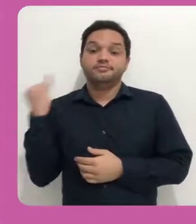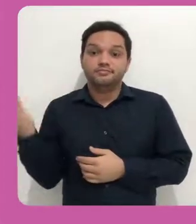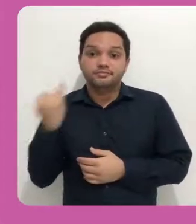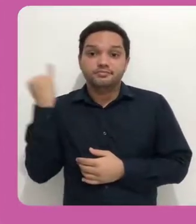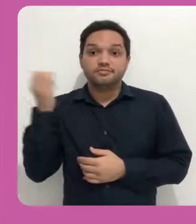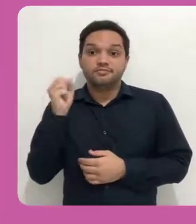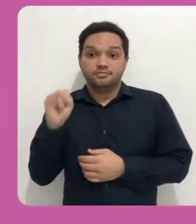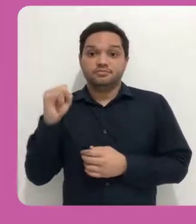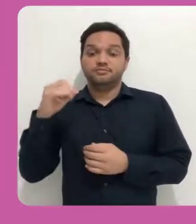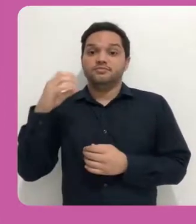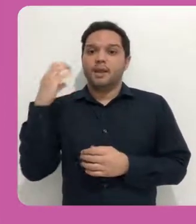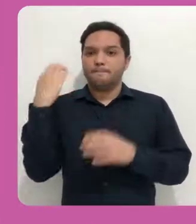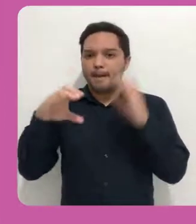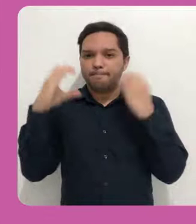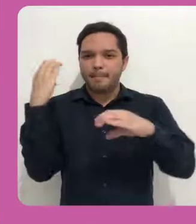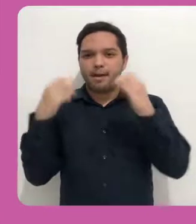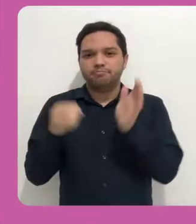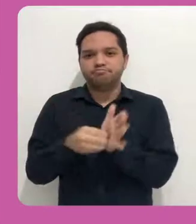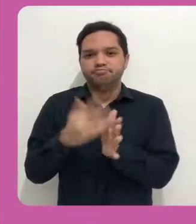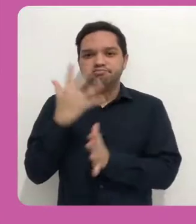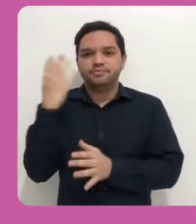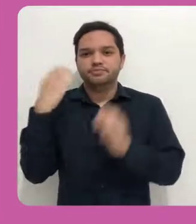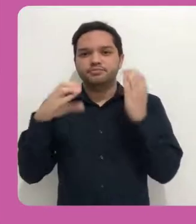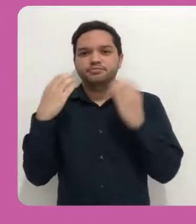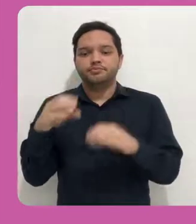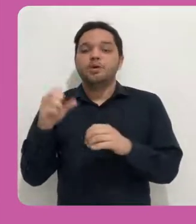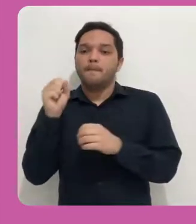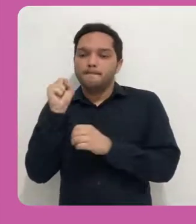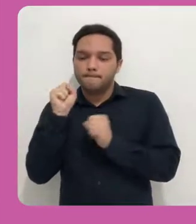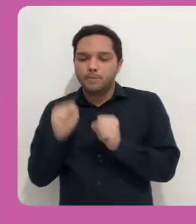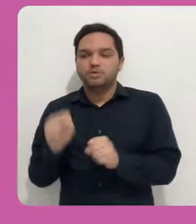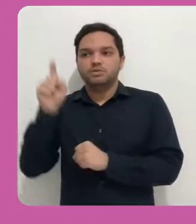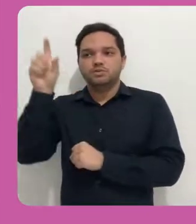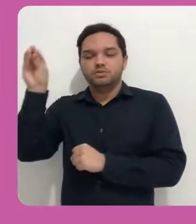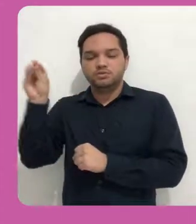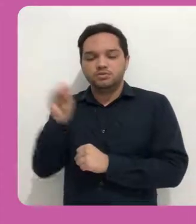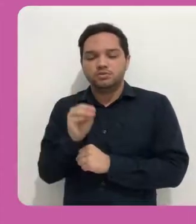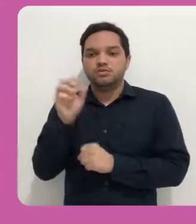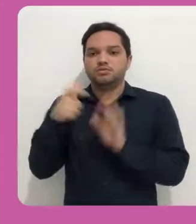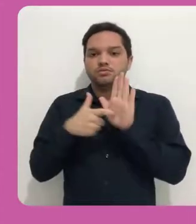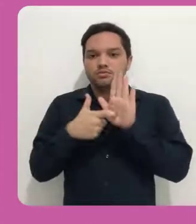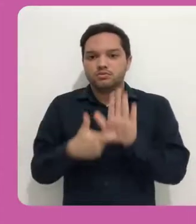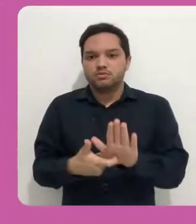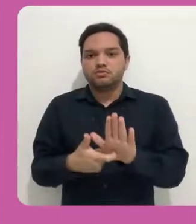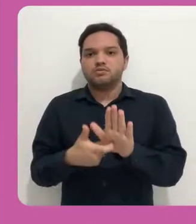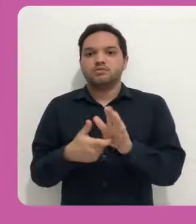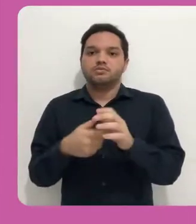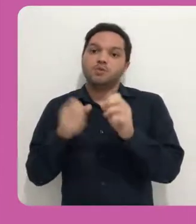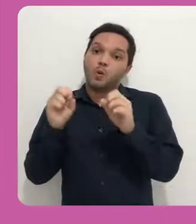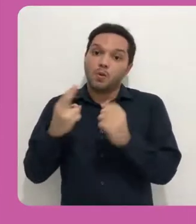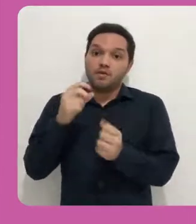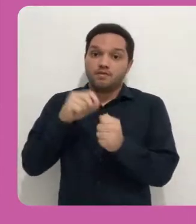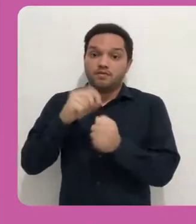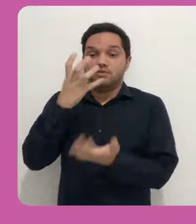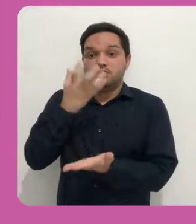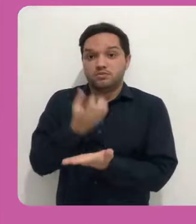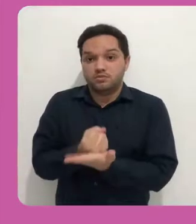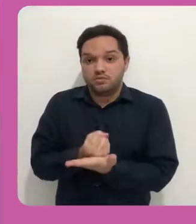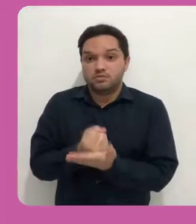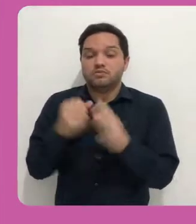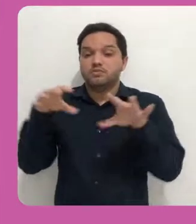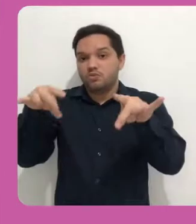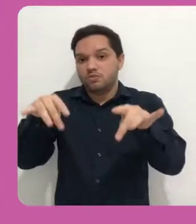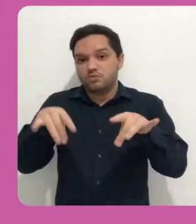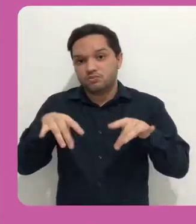pode vir um a um e mostrar, por exemplo, para forçar o download do arquivo que você enviou junto com os